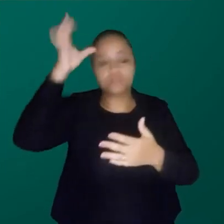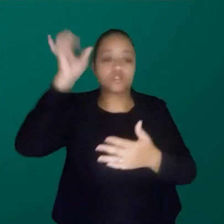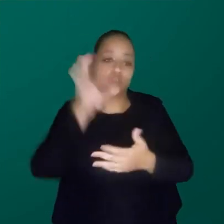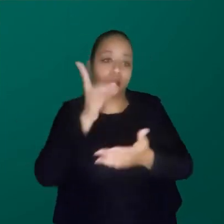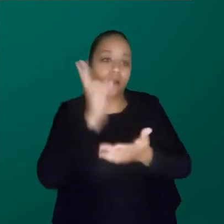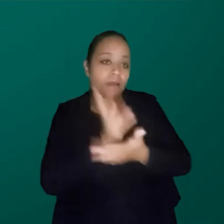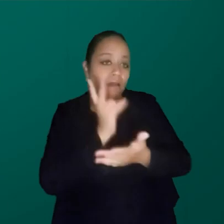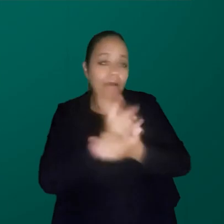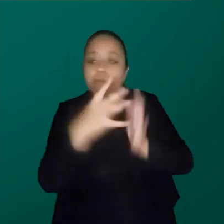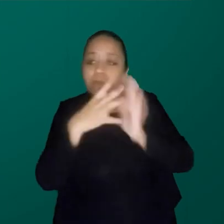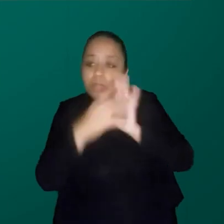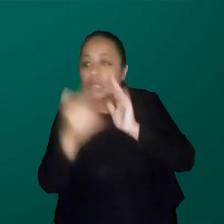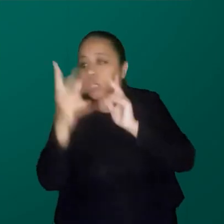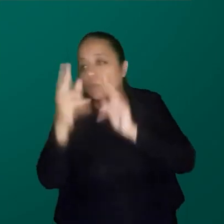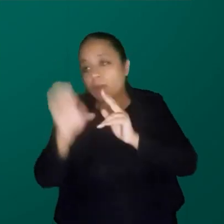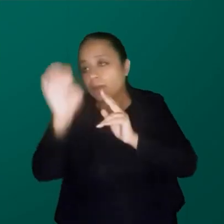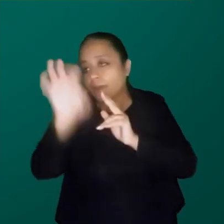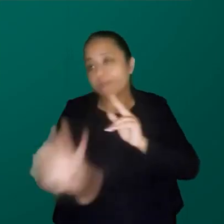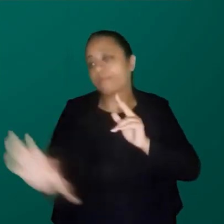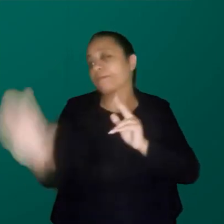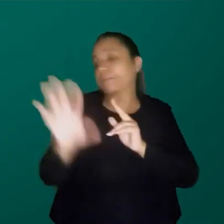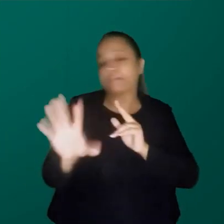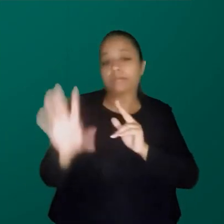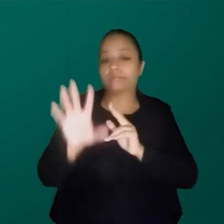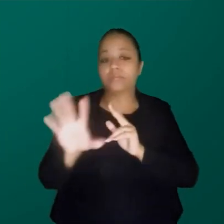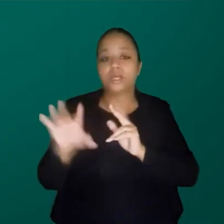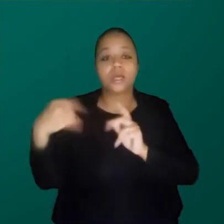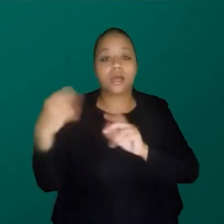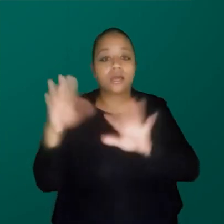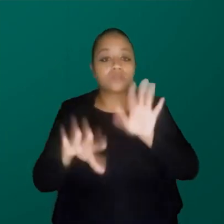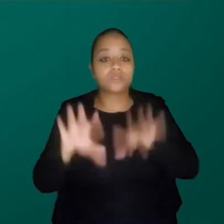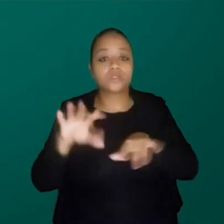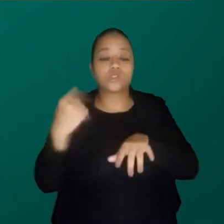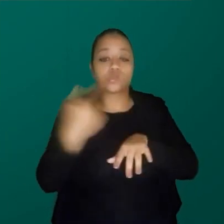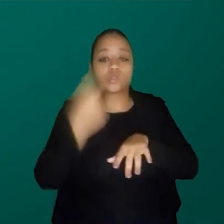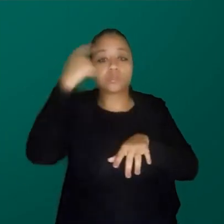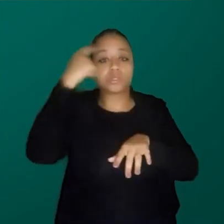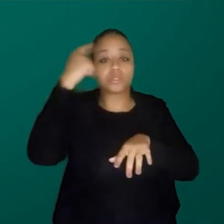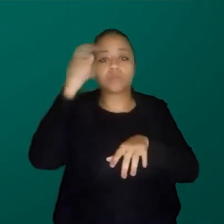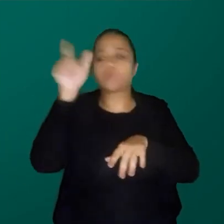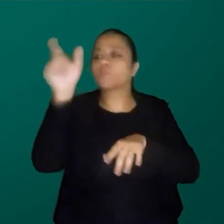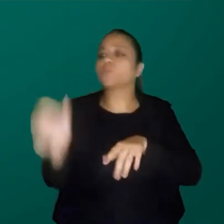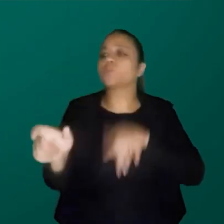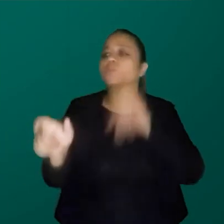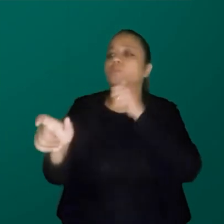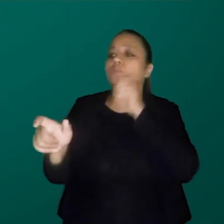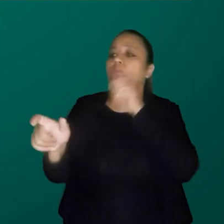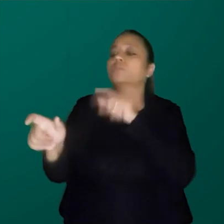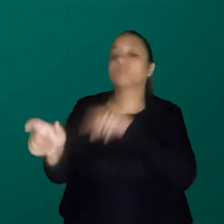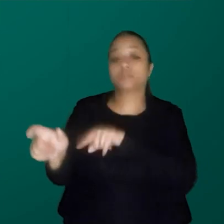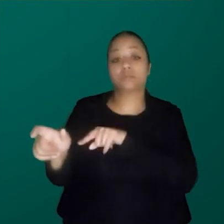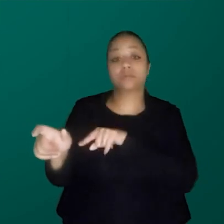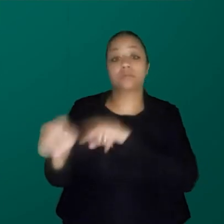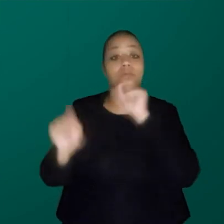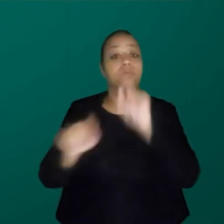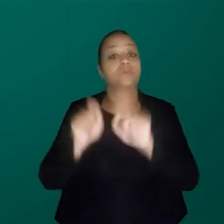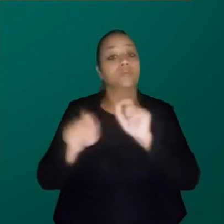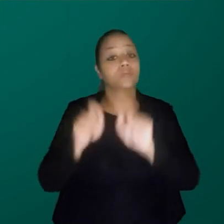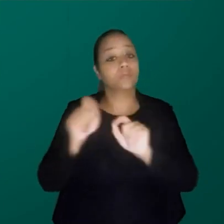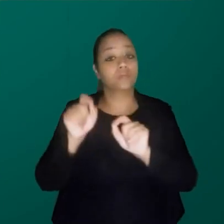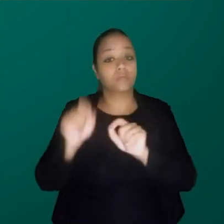europeia. aí, como a gente pensa o que é uma mulher, talvez, ou o que é gênero,